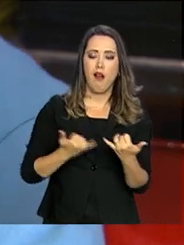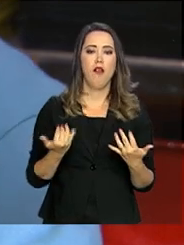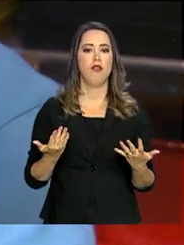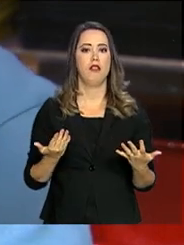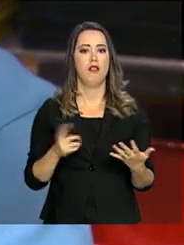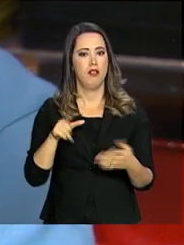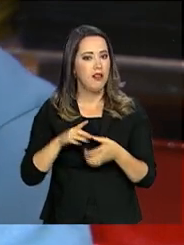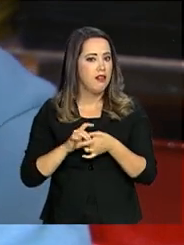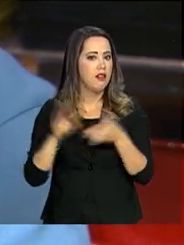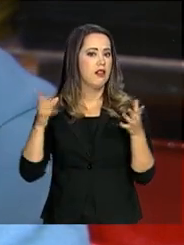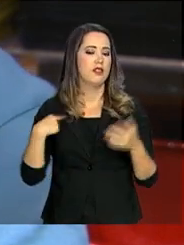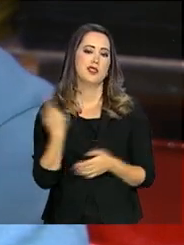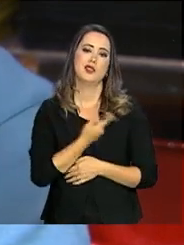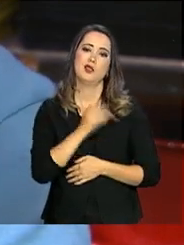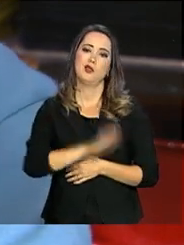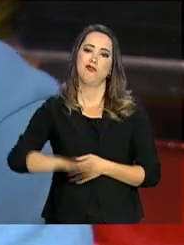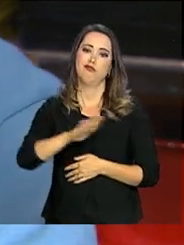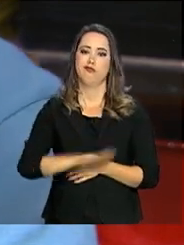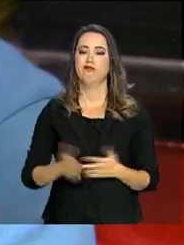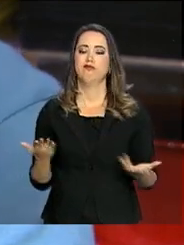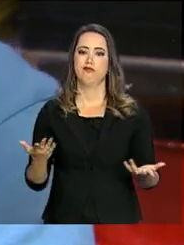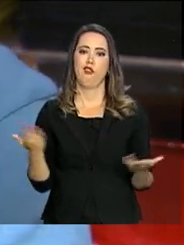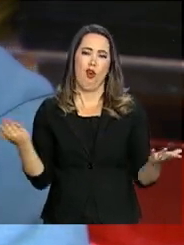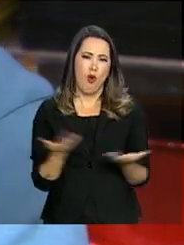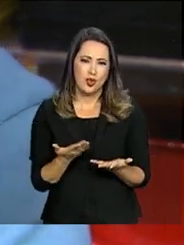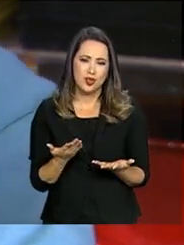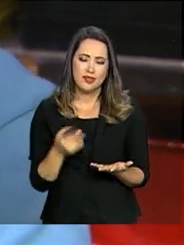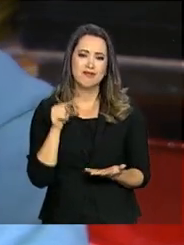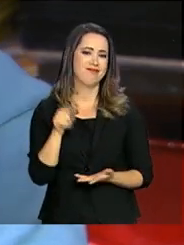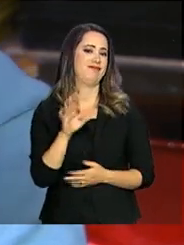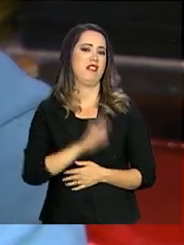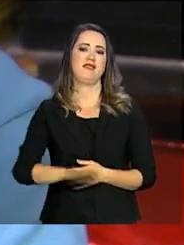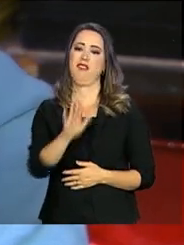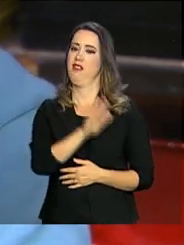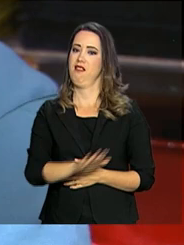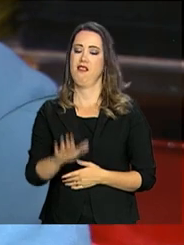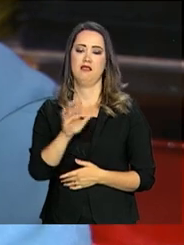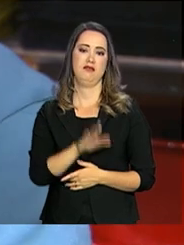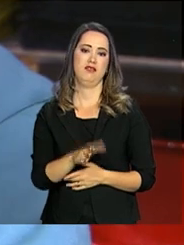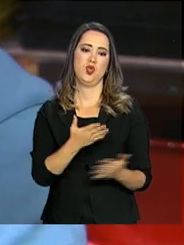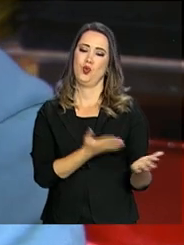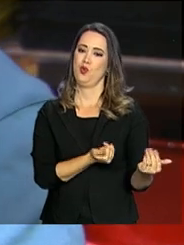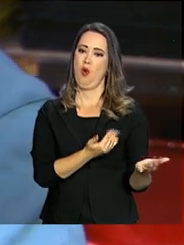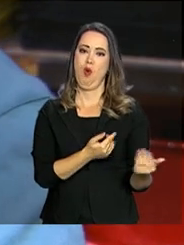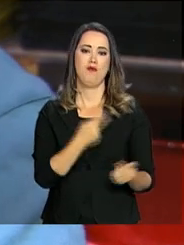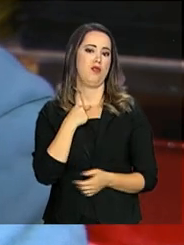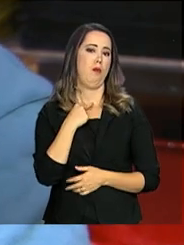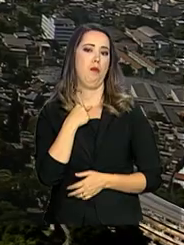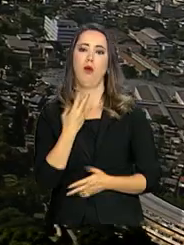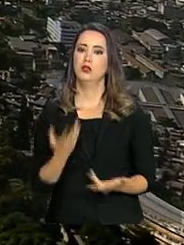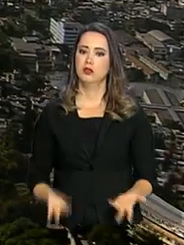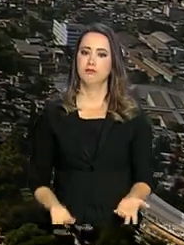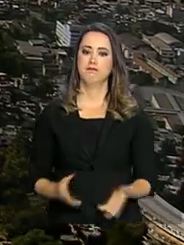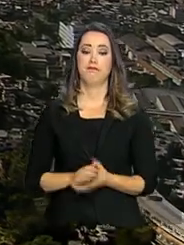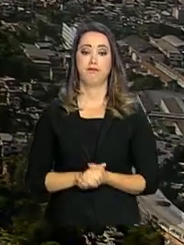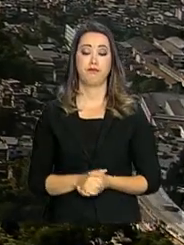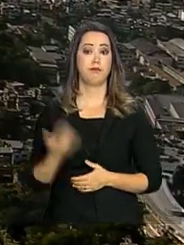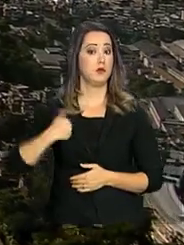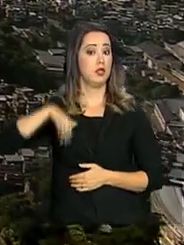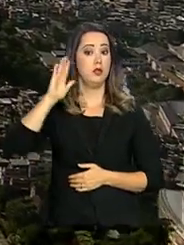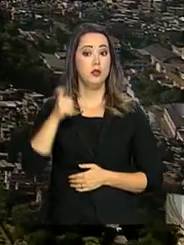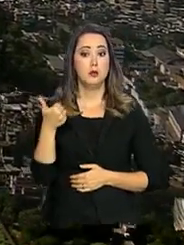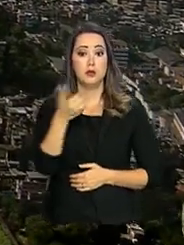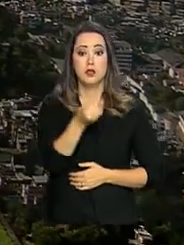foi a nossa infância no Rio de Janeiro. Coisa que hoje as crianças, os jovens, adolescentes, não tem mais isso. Com mais de